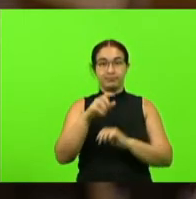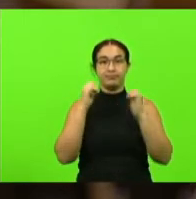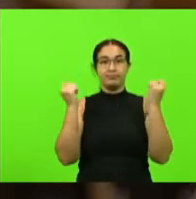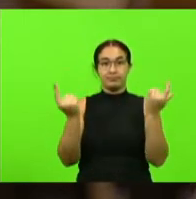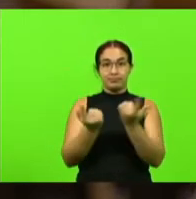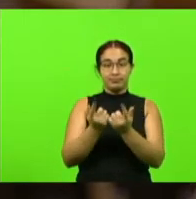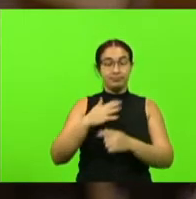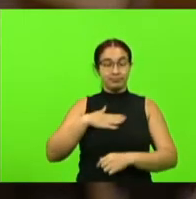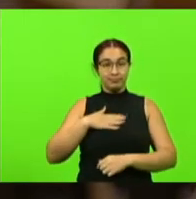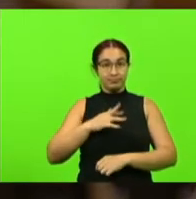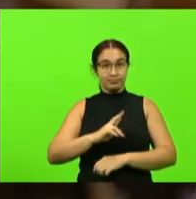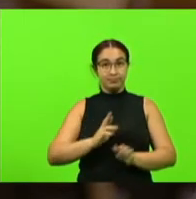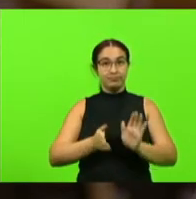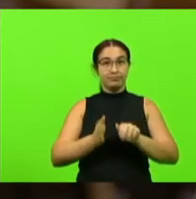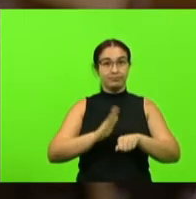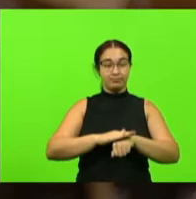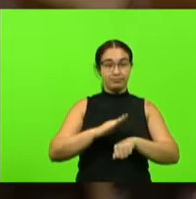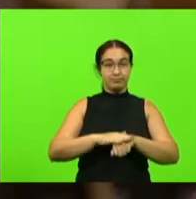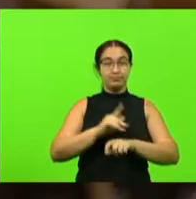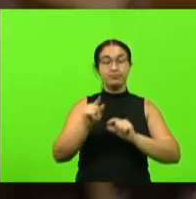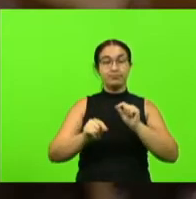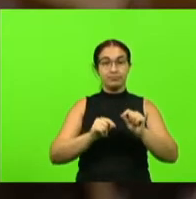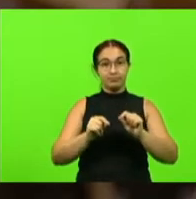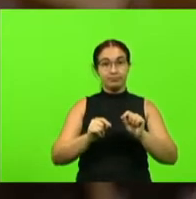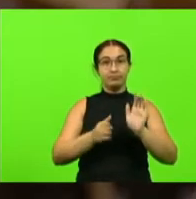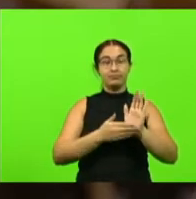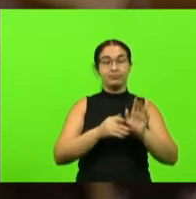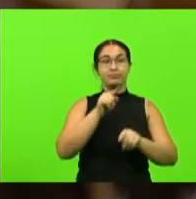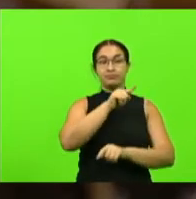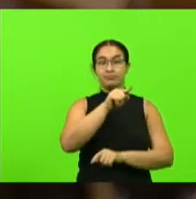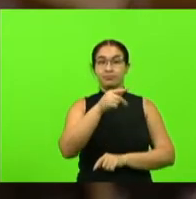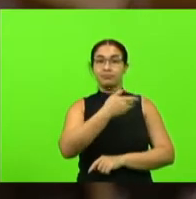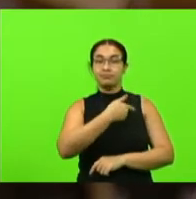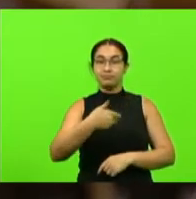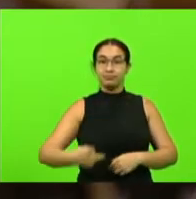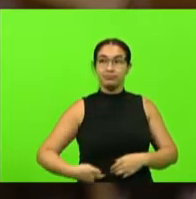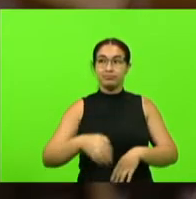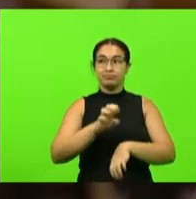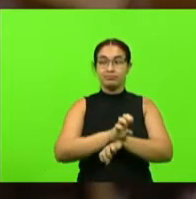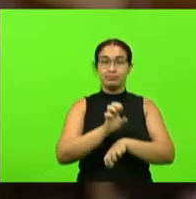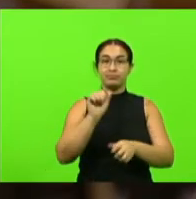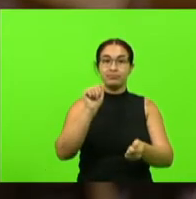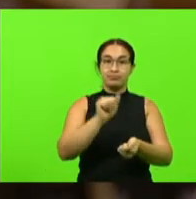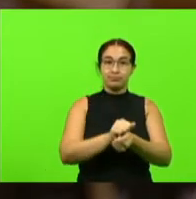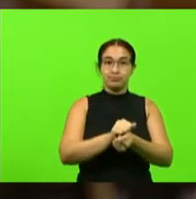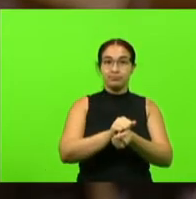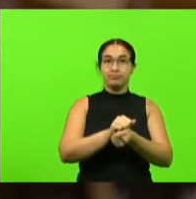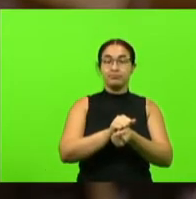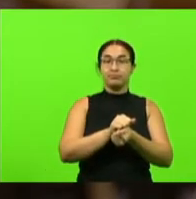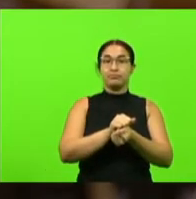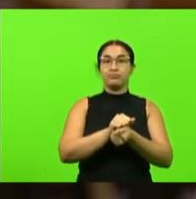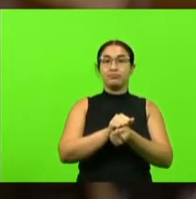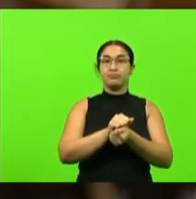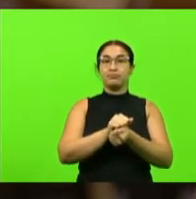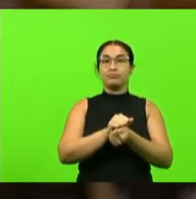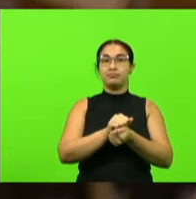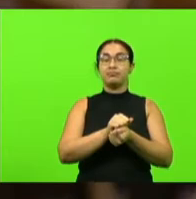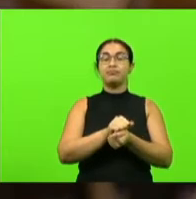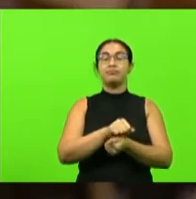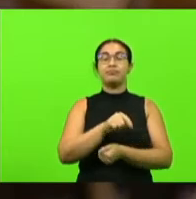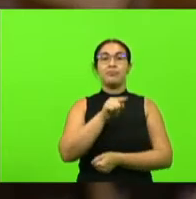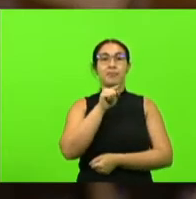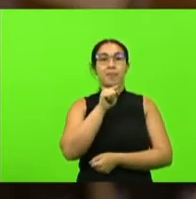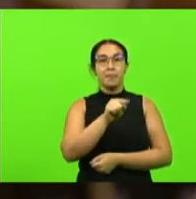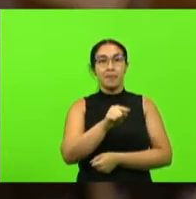propondo ao governador do estado em conjunto com a fundação jaraguense do meio ambiente de